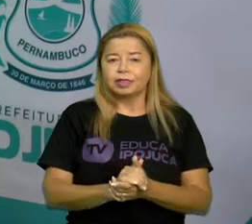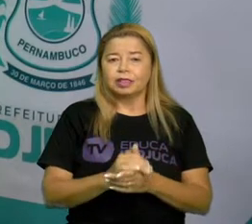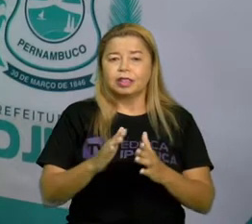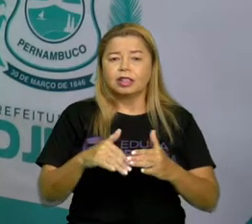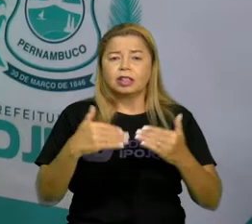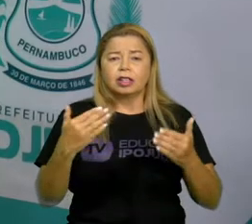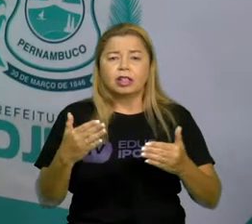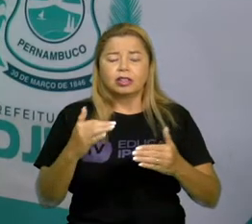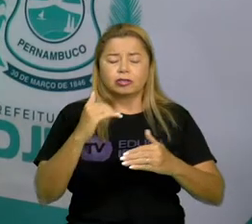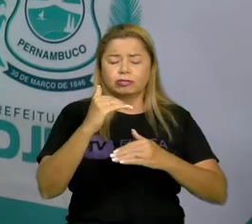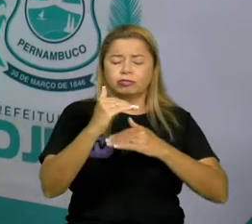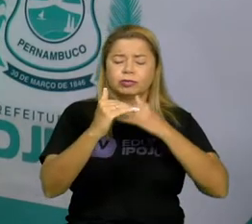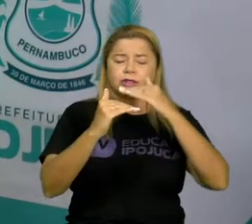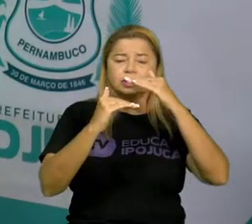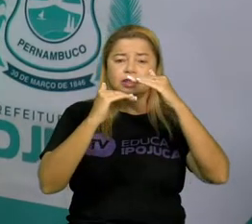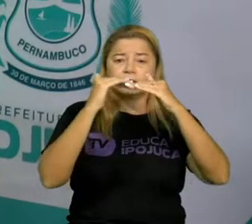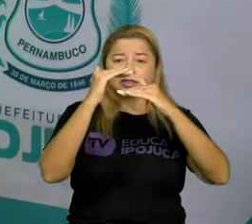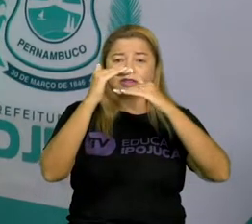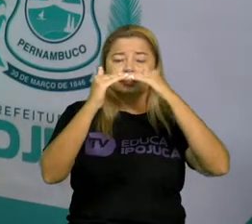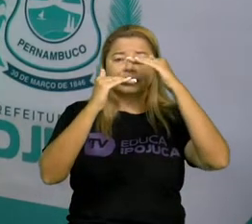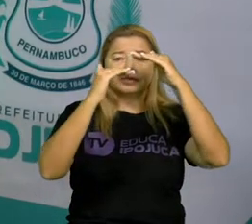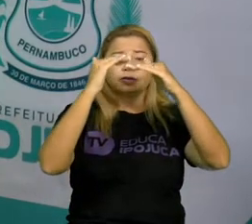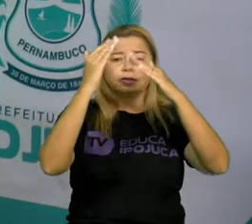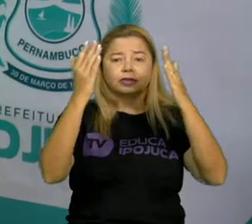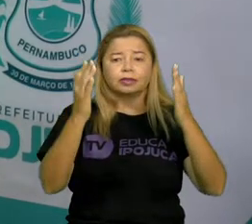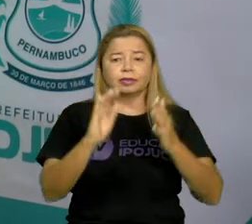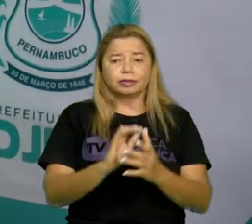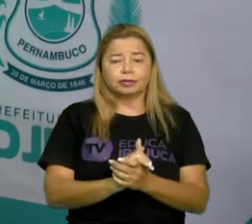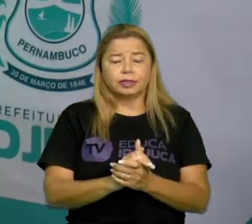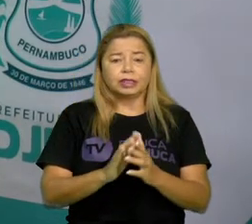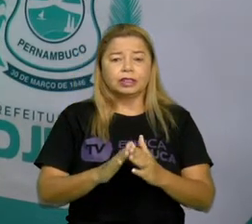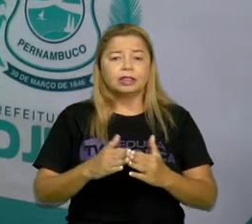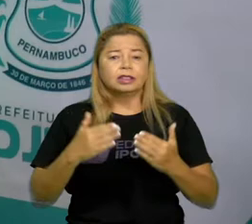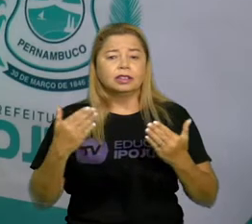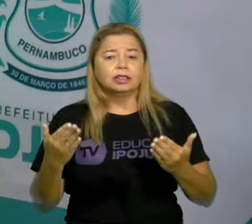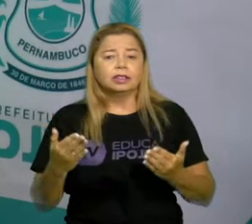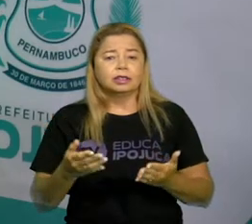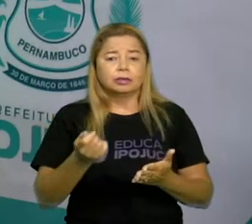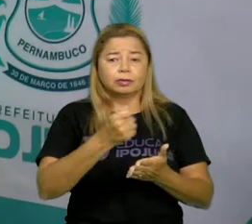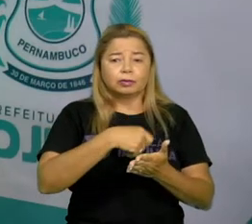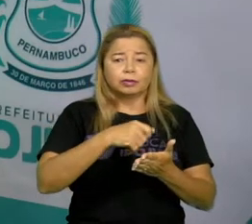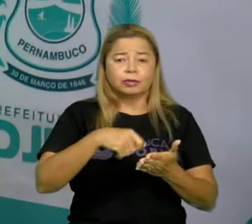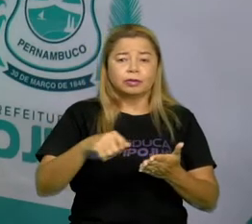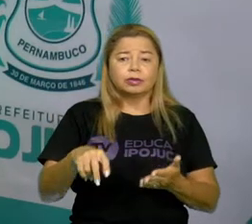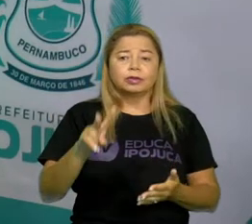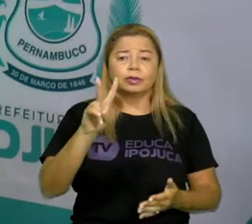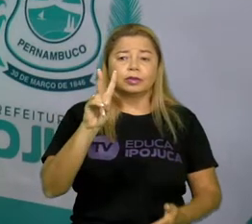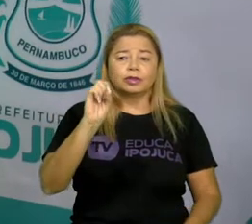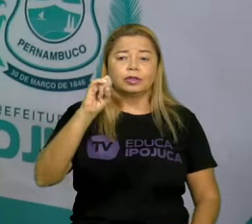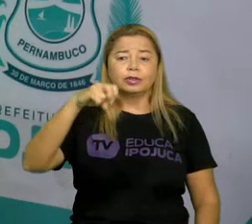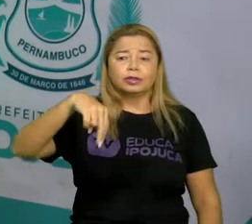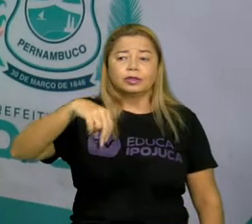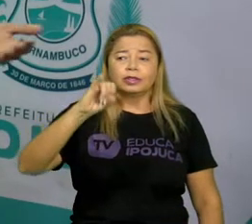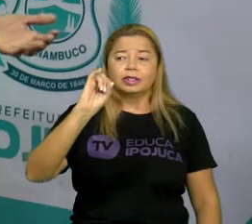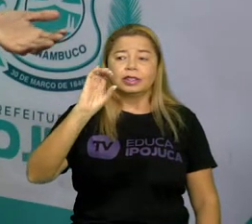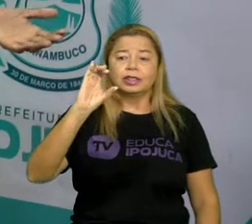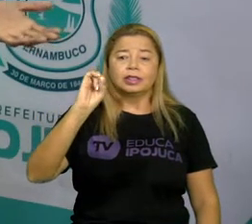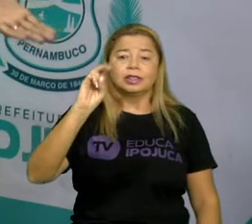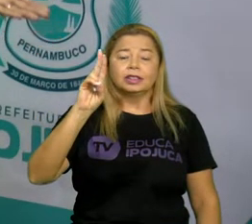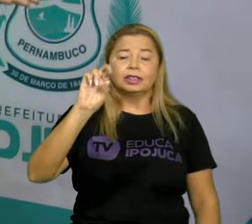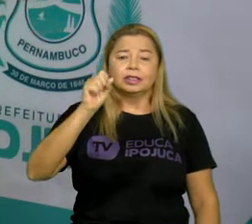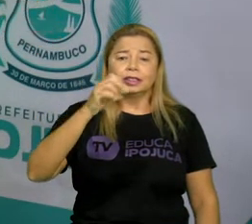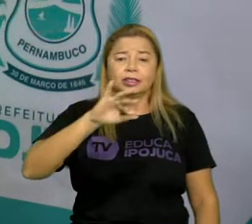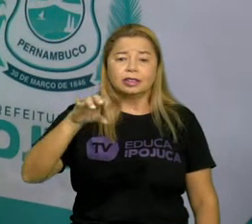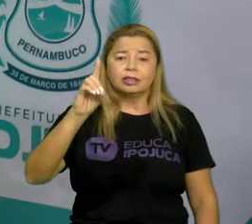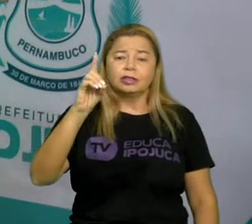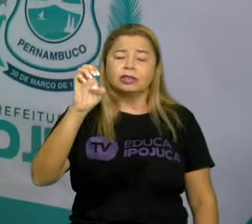produz. Olha como Vinícius de Moraes estava inspirado para fazer esse poema. Ele disse que